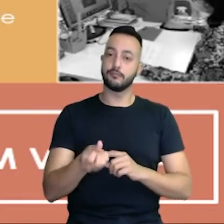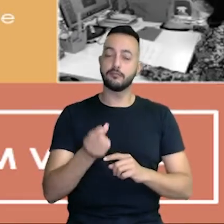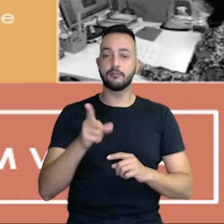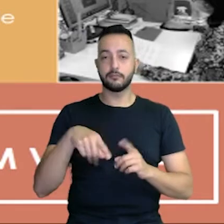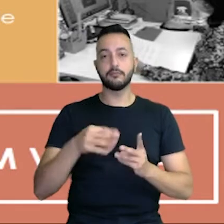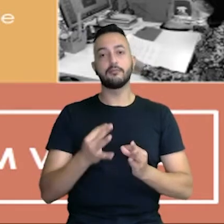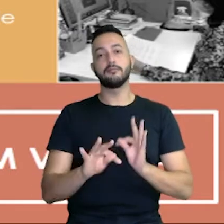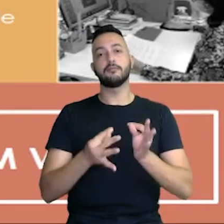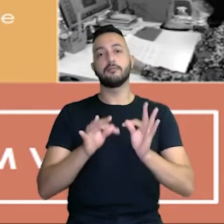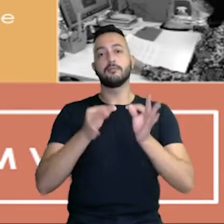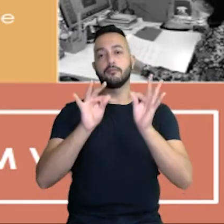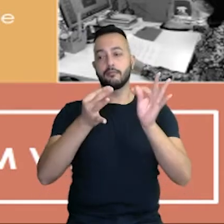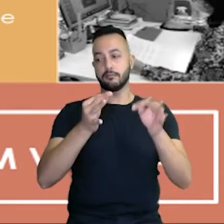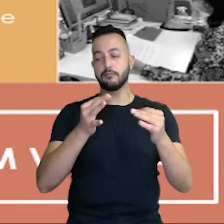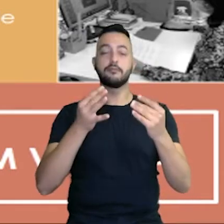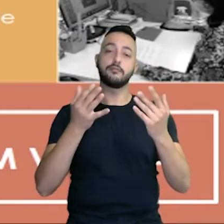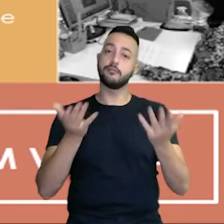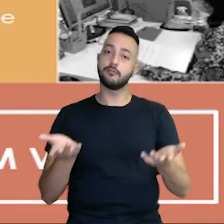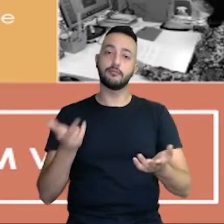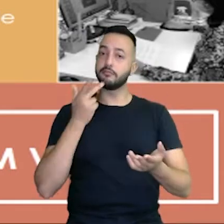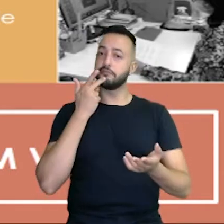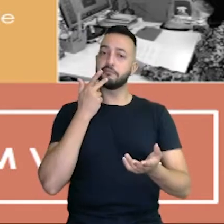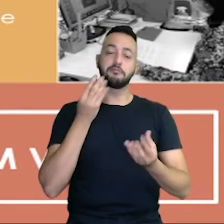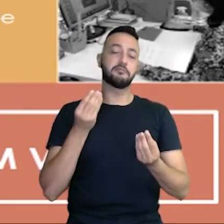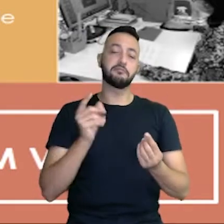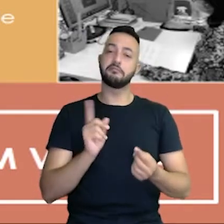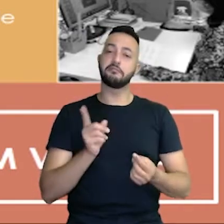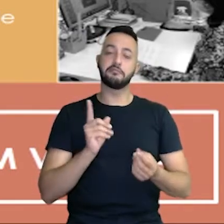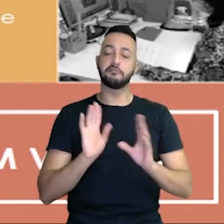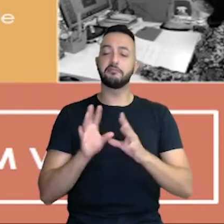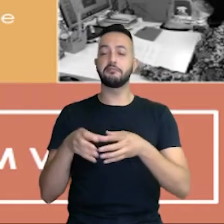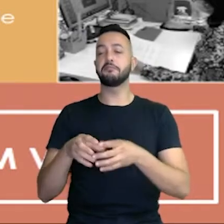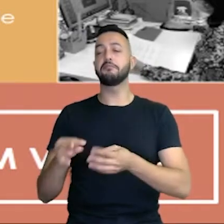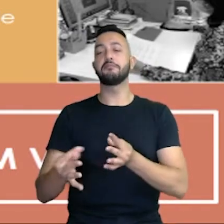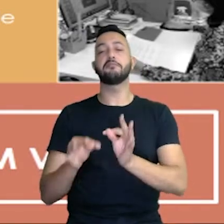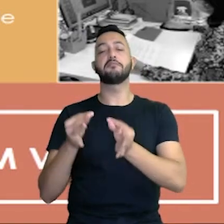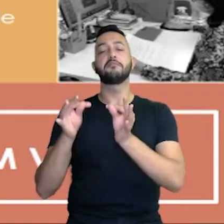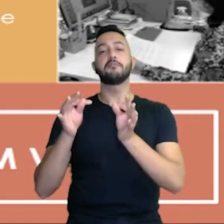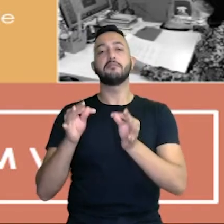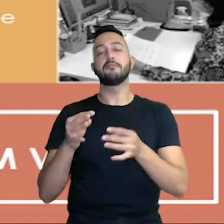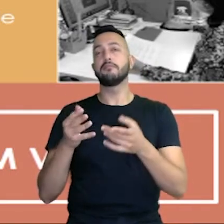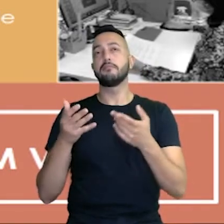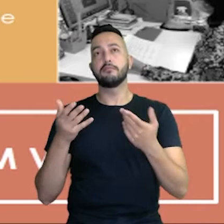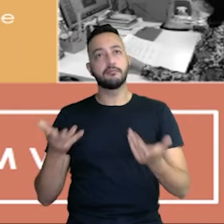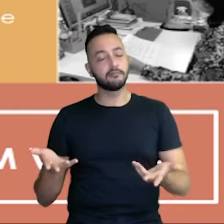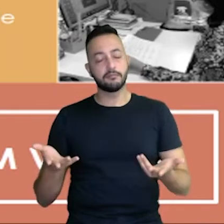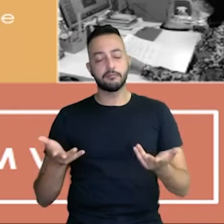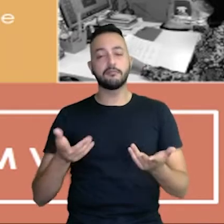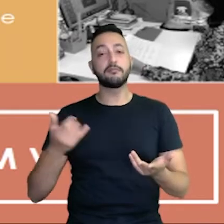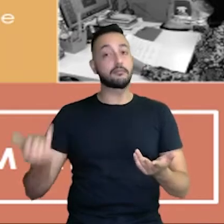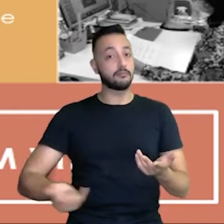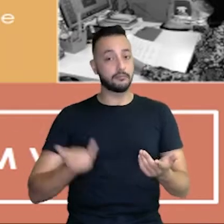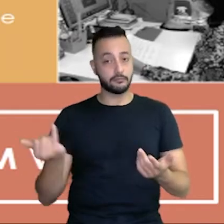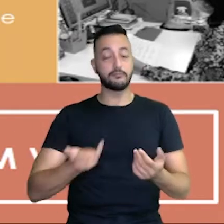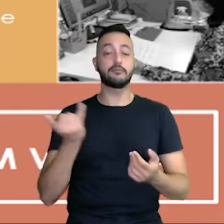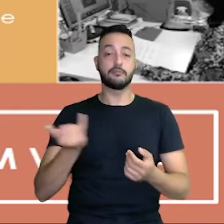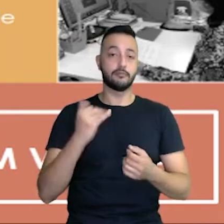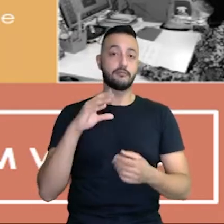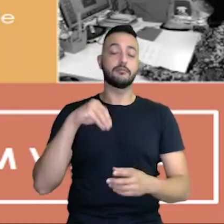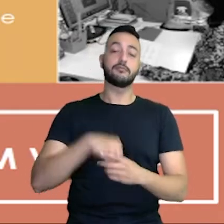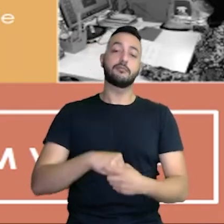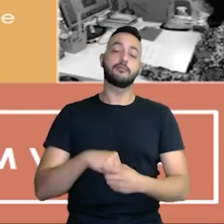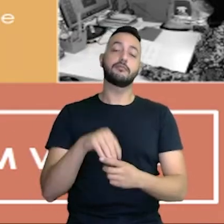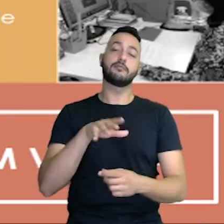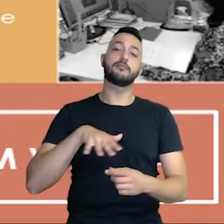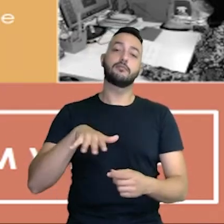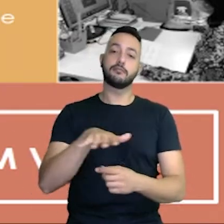tecnologia, que não é muito falado, o núcleo de tecnologia, ele é um núcleo importantíssimo dentro da